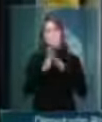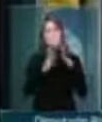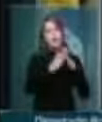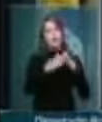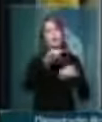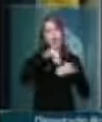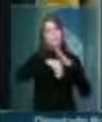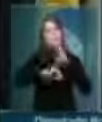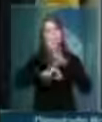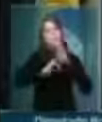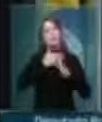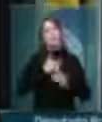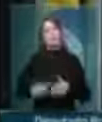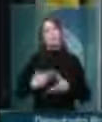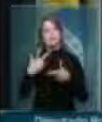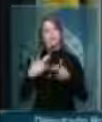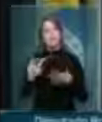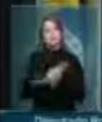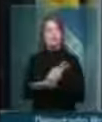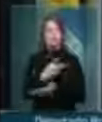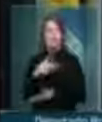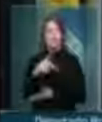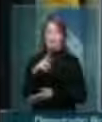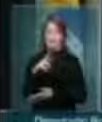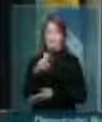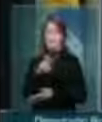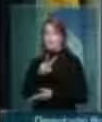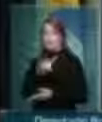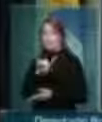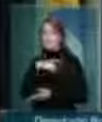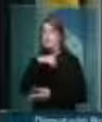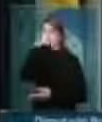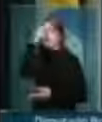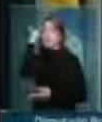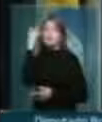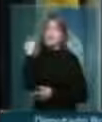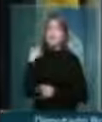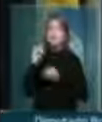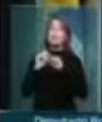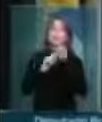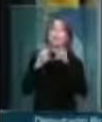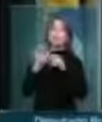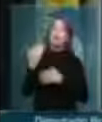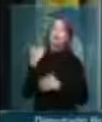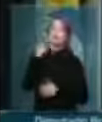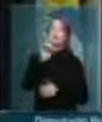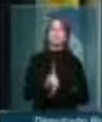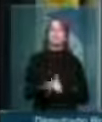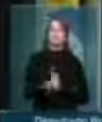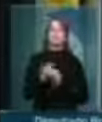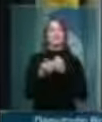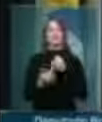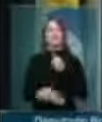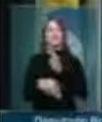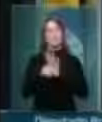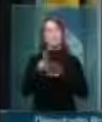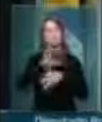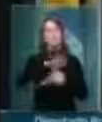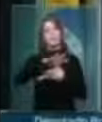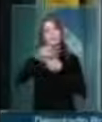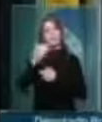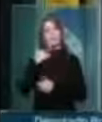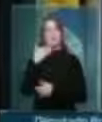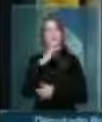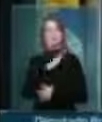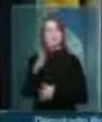instituições públicas, como é o caso da Previ, por gente que deveria, como era o caso do diretor da área internacional do Banco do